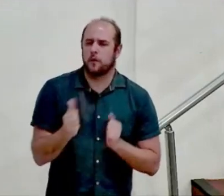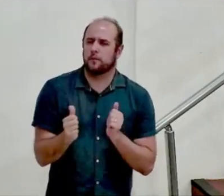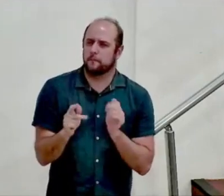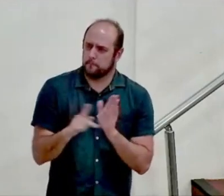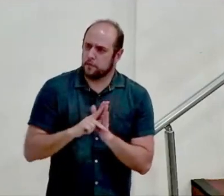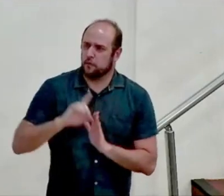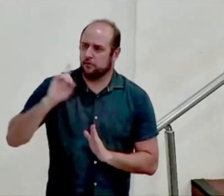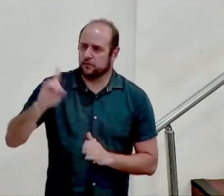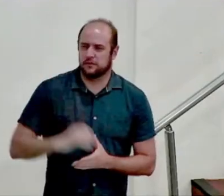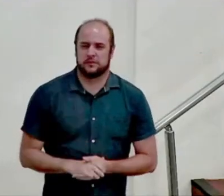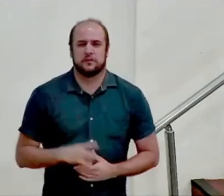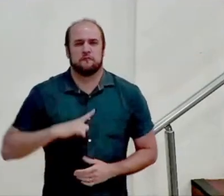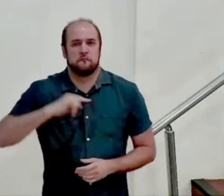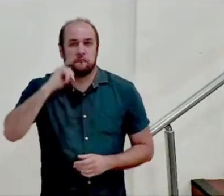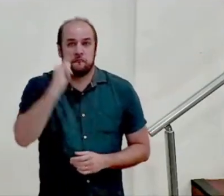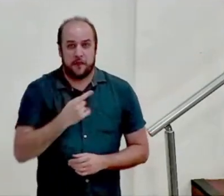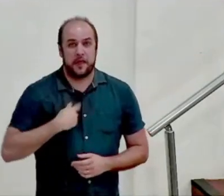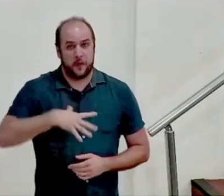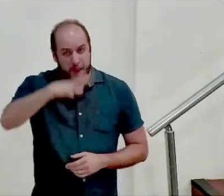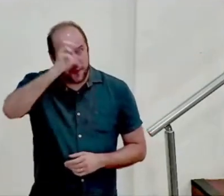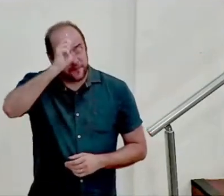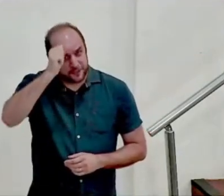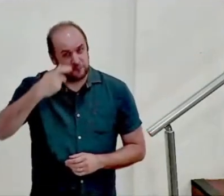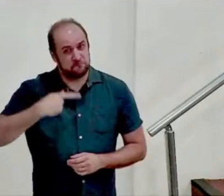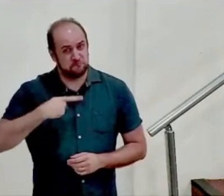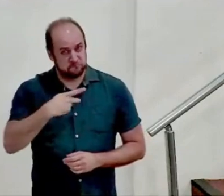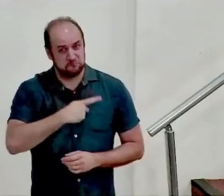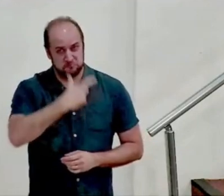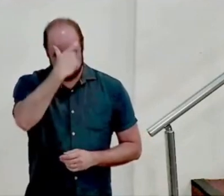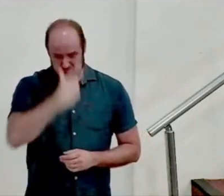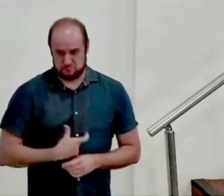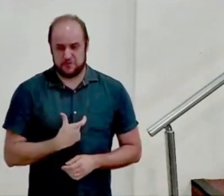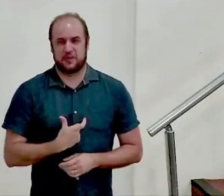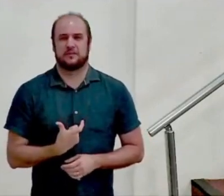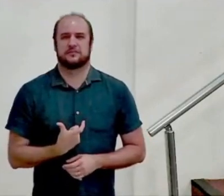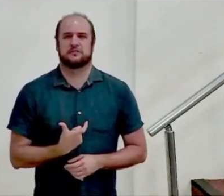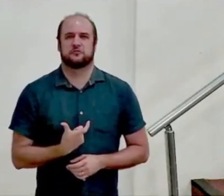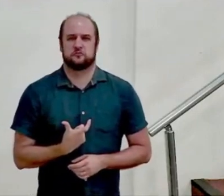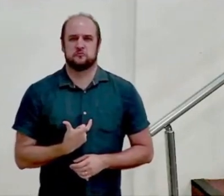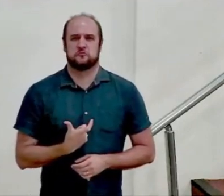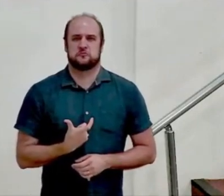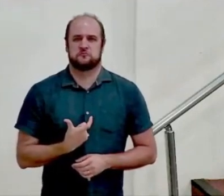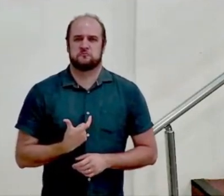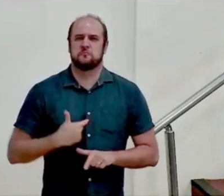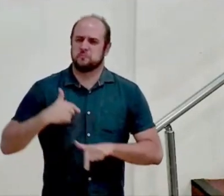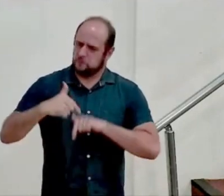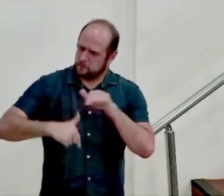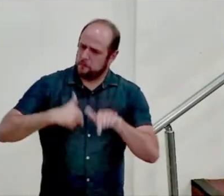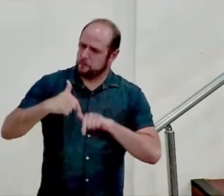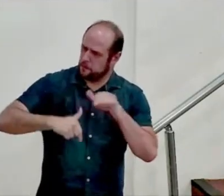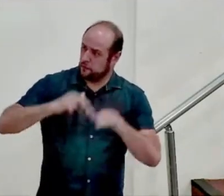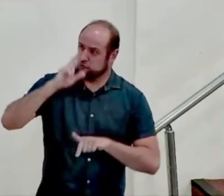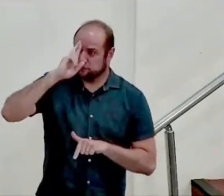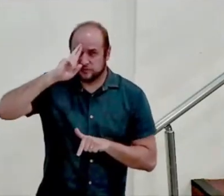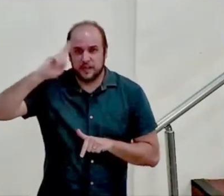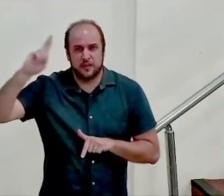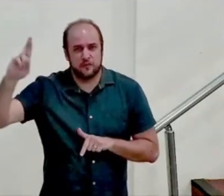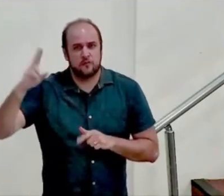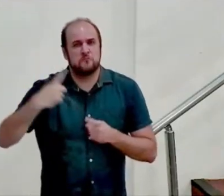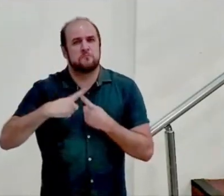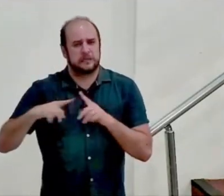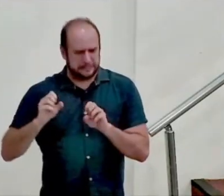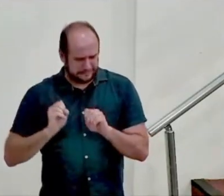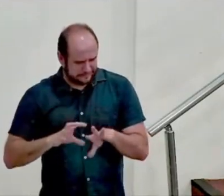Eu digo que eu aprendi a ser pastor forjado, mas discipulado